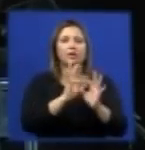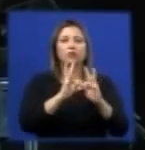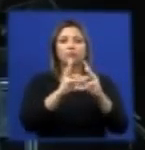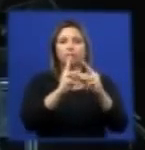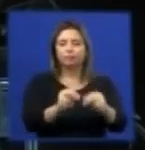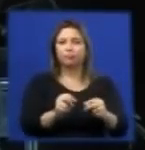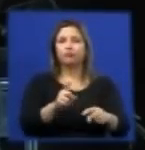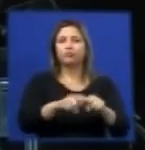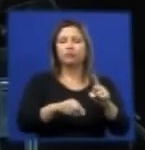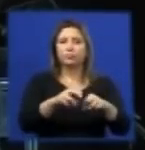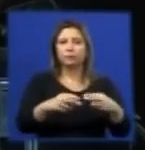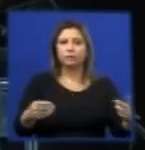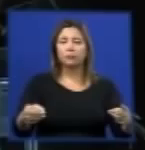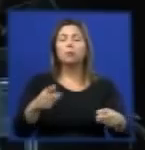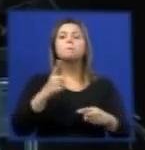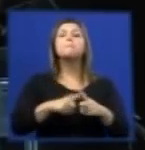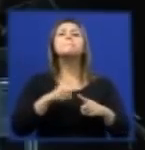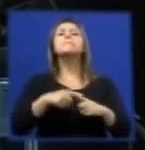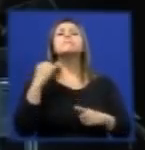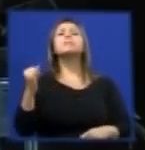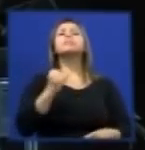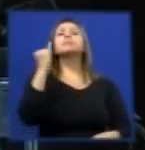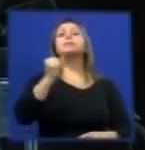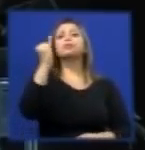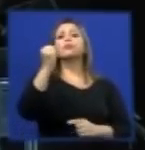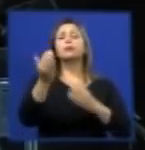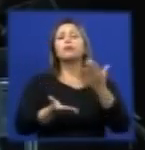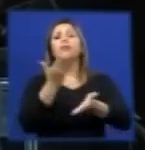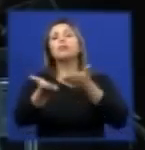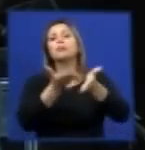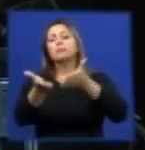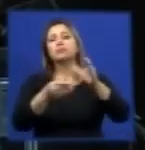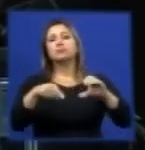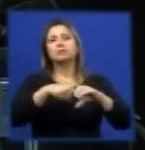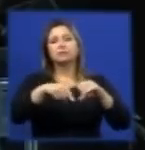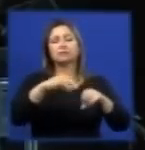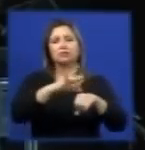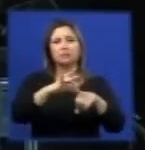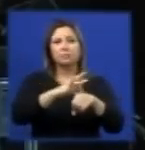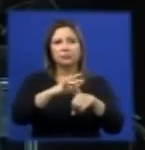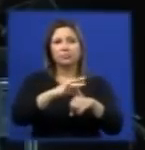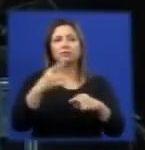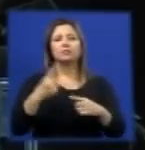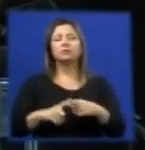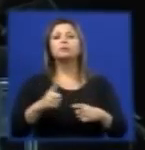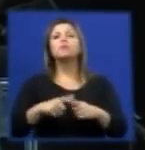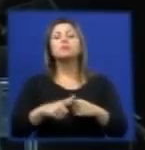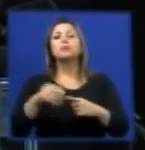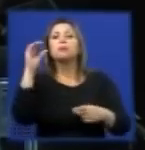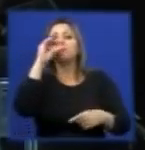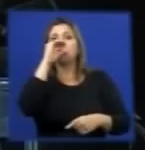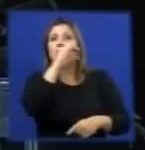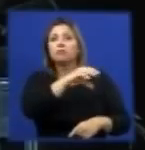Por que esse processo é importante para o tratamento de resíduos? Exatamente por conta das altas temperaturas no forno e